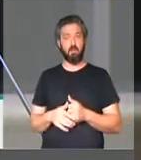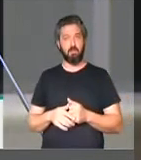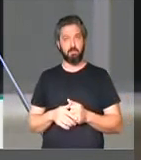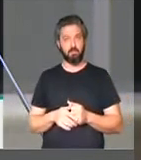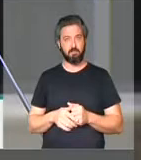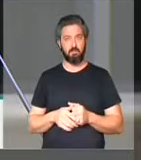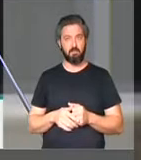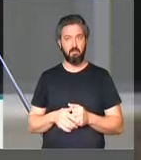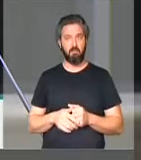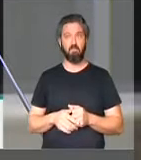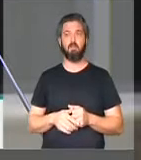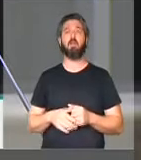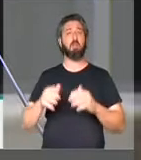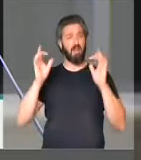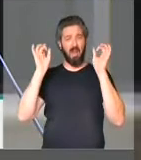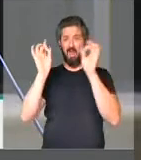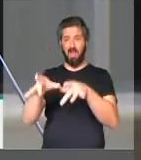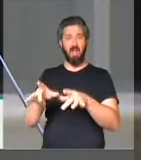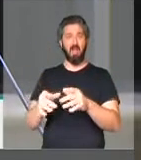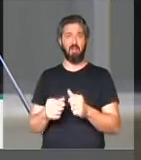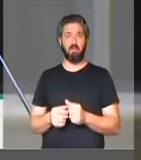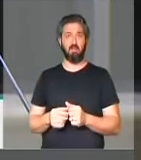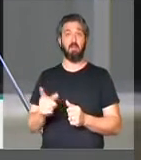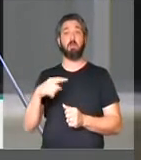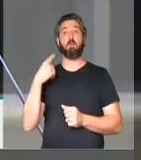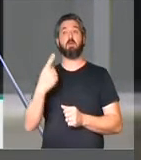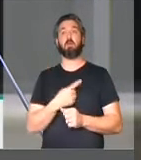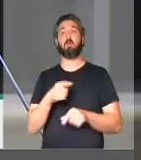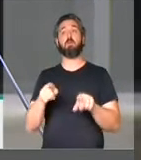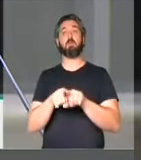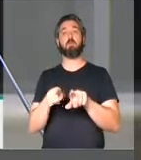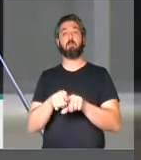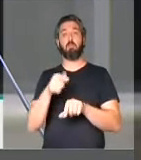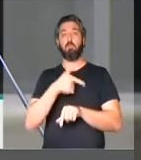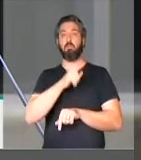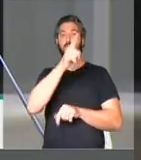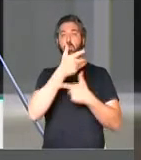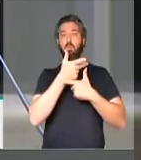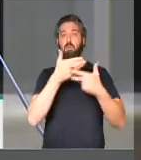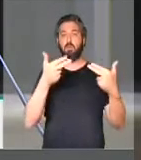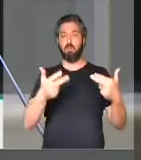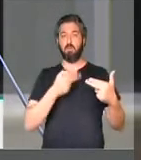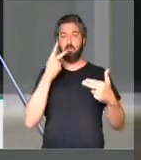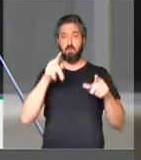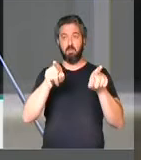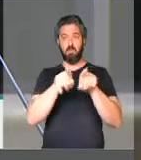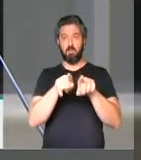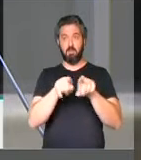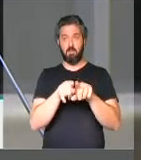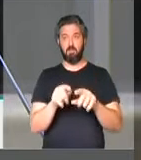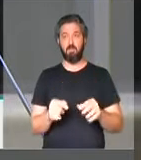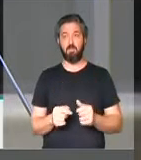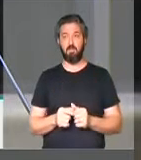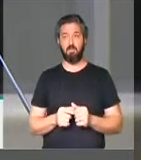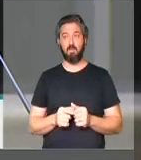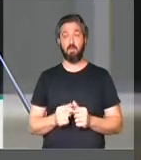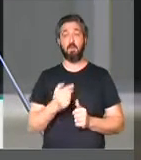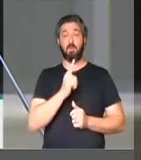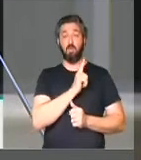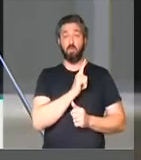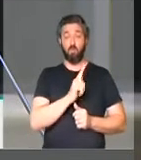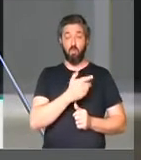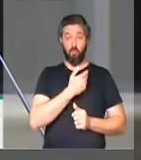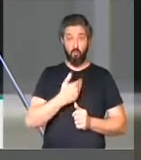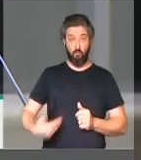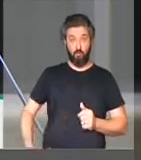totalmente abandonada. E eu quero fazer também uma outra questão colocada aqui. É que o